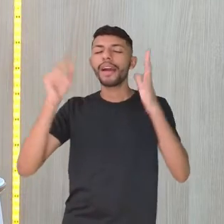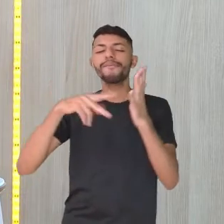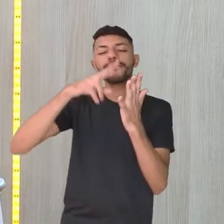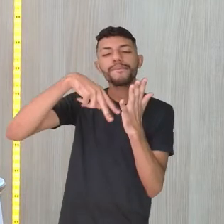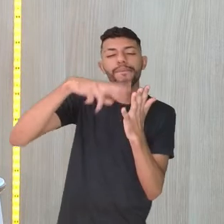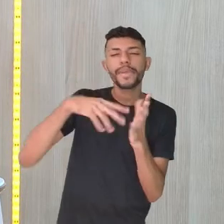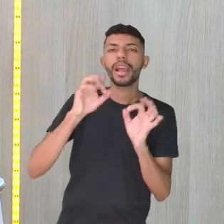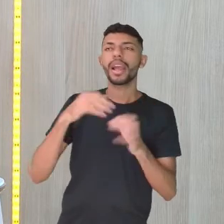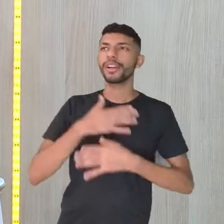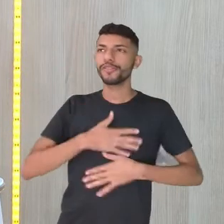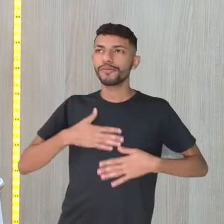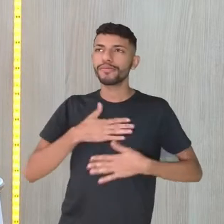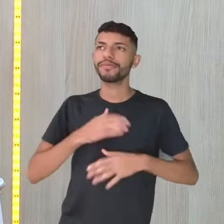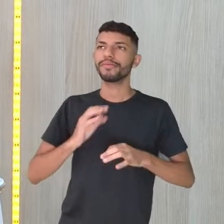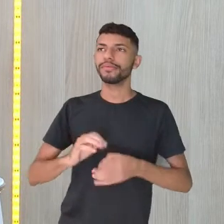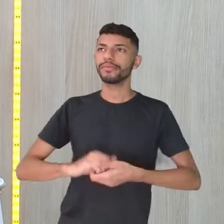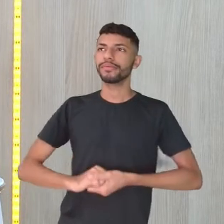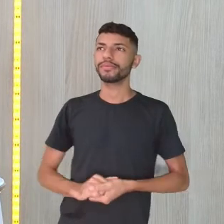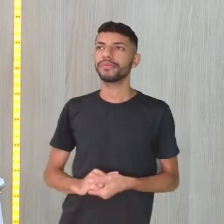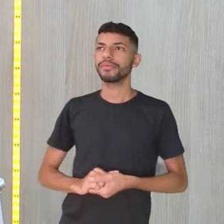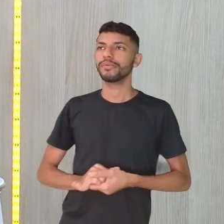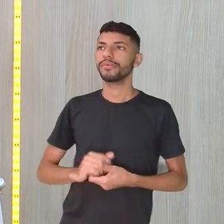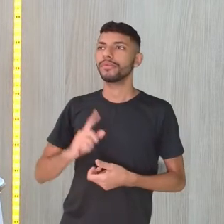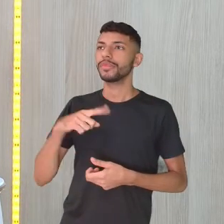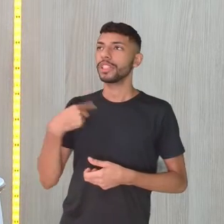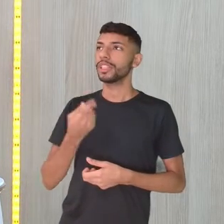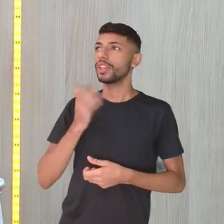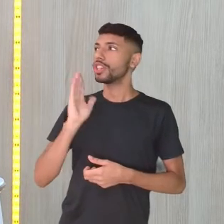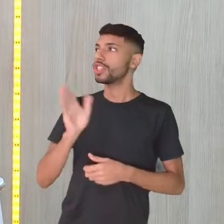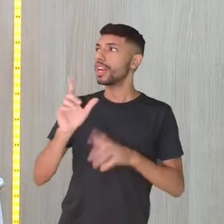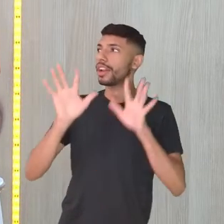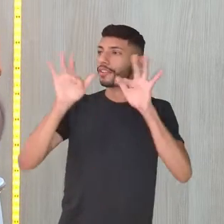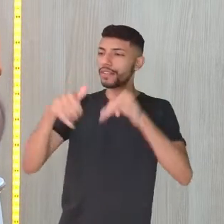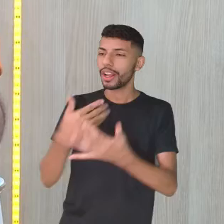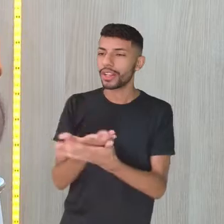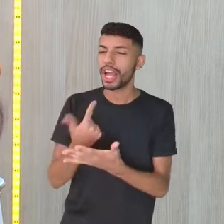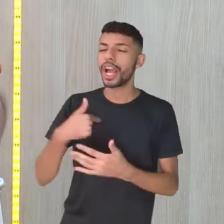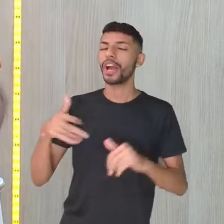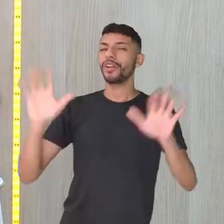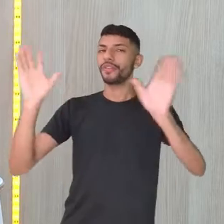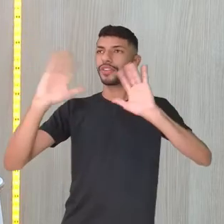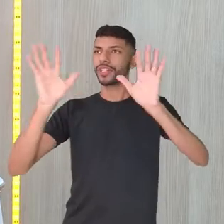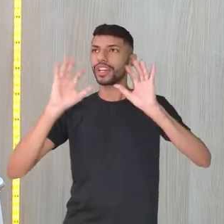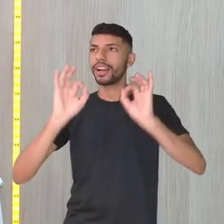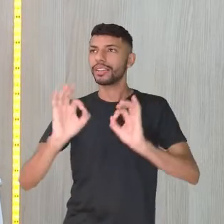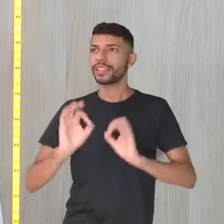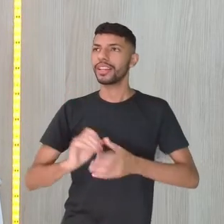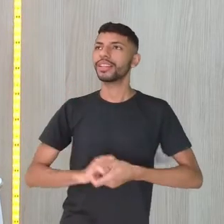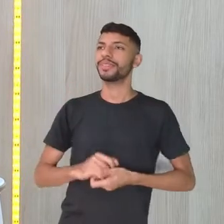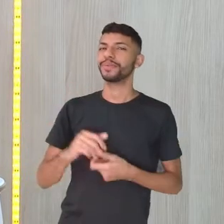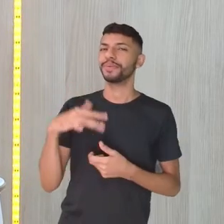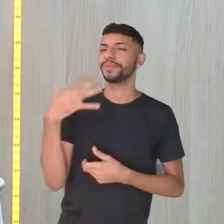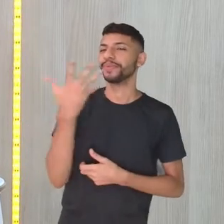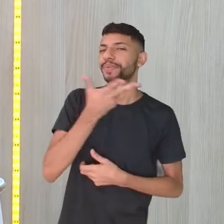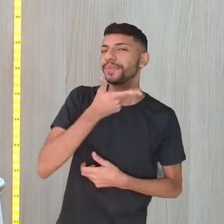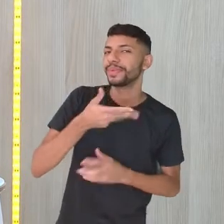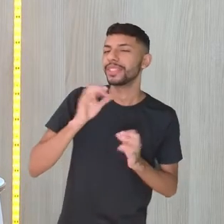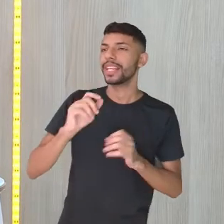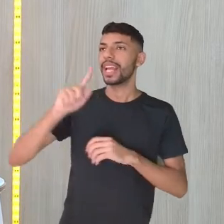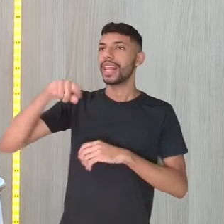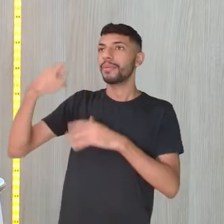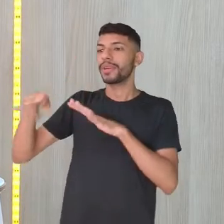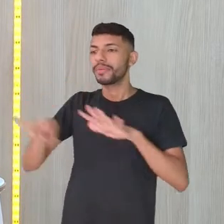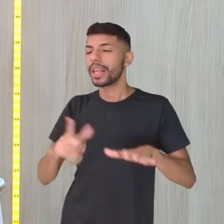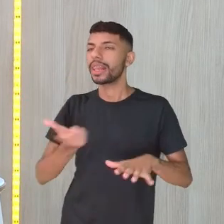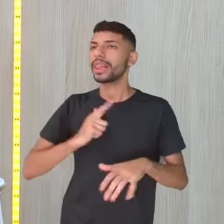é show de bola. E aí, professor, estamos aqui chegando no final de aula, né? Vou me despedindo aqui, beautiful face. Semana que vem tem